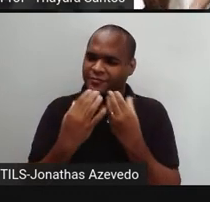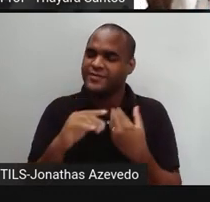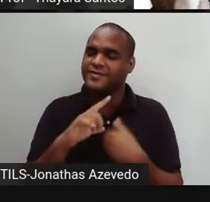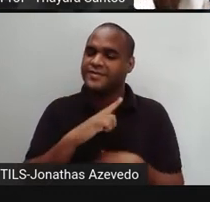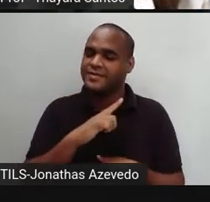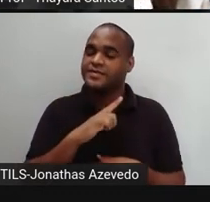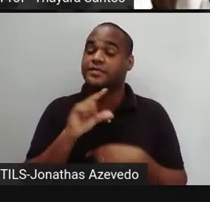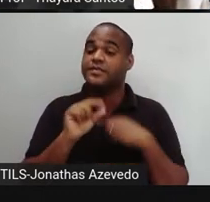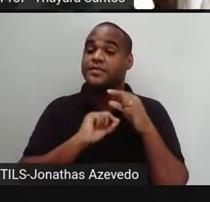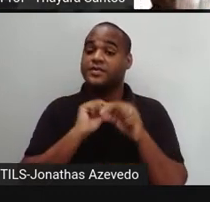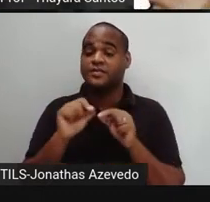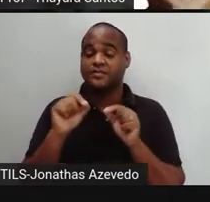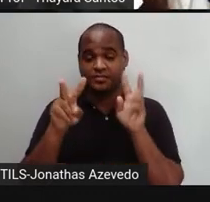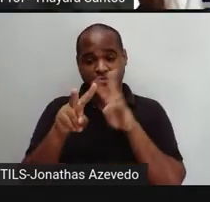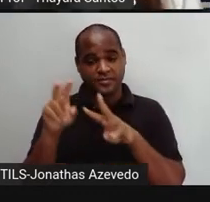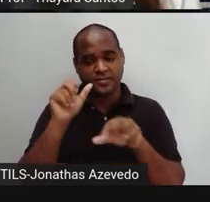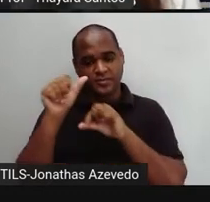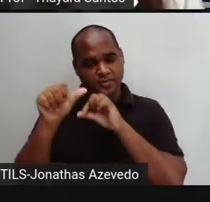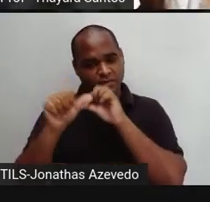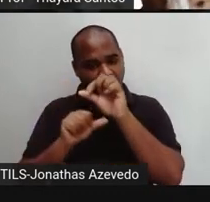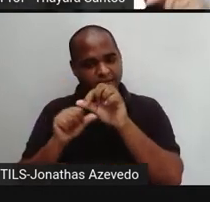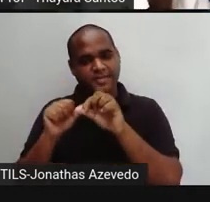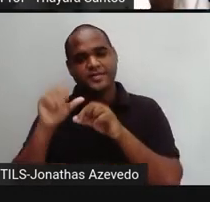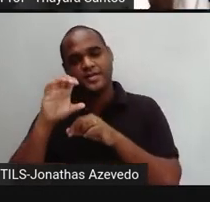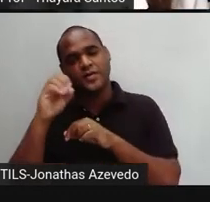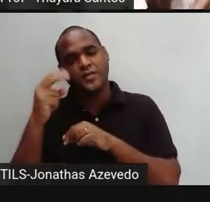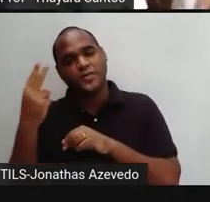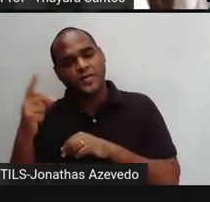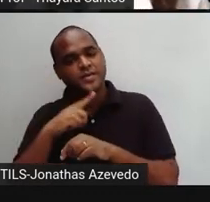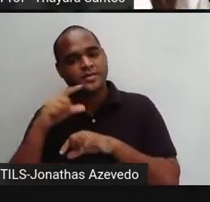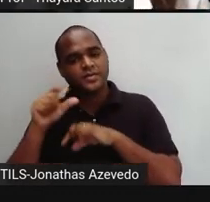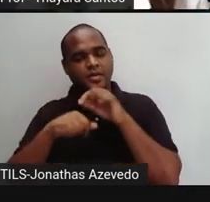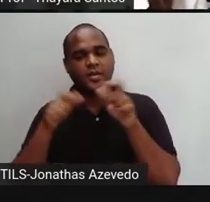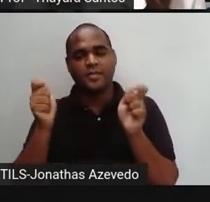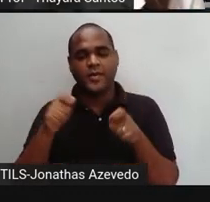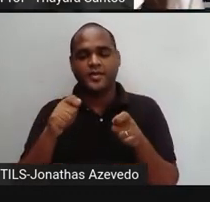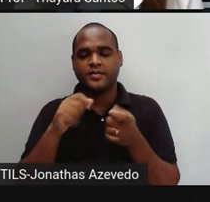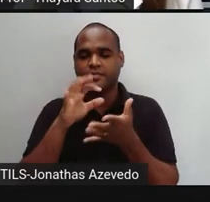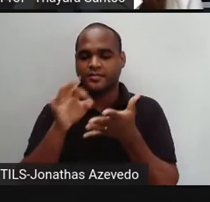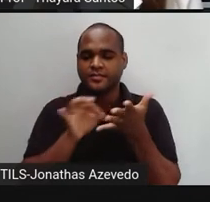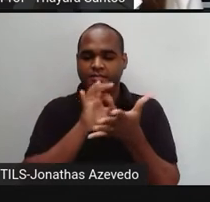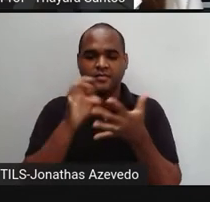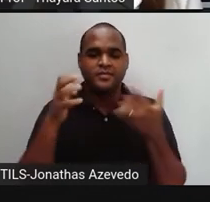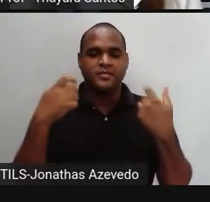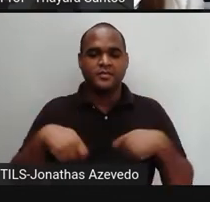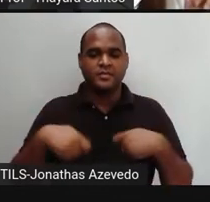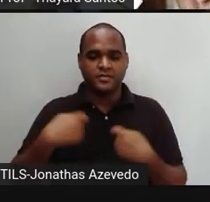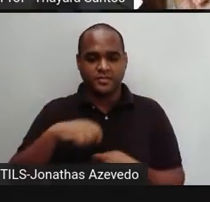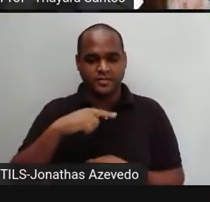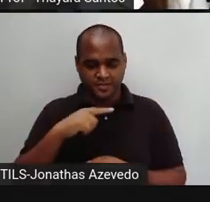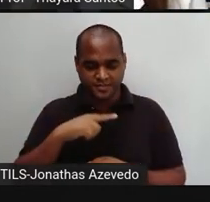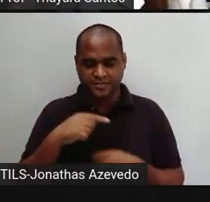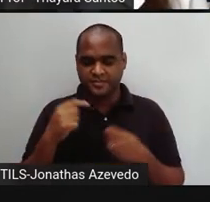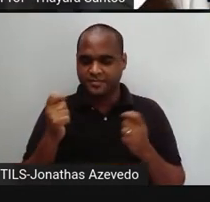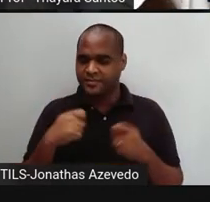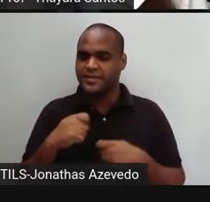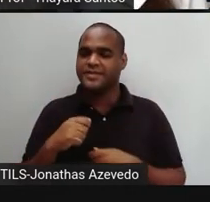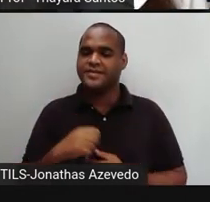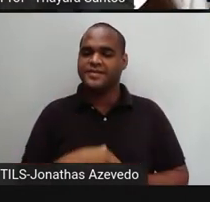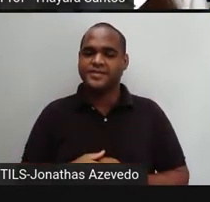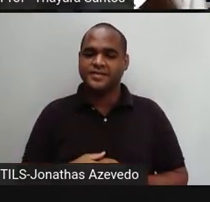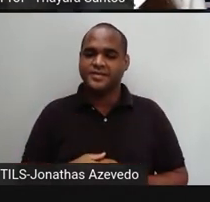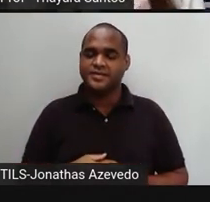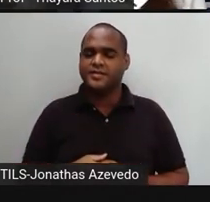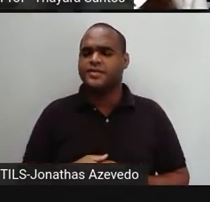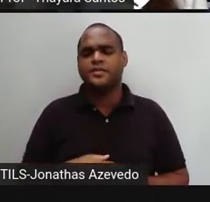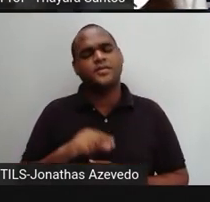realizar as trocas gasosas. Mas por quê? Porque as nossas células precisam de oxigênio para elas funcionarem. E como é que